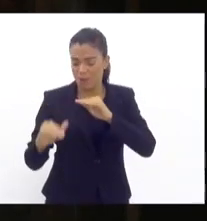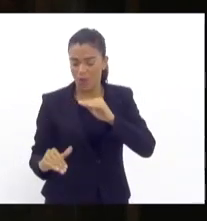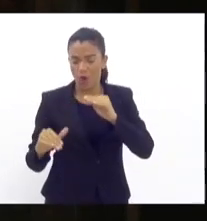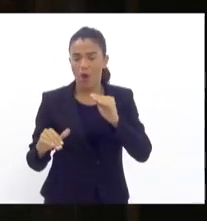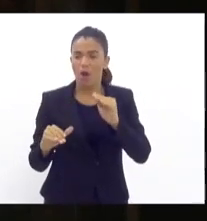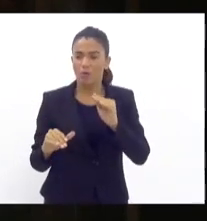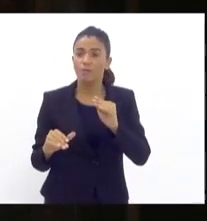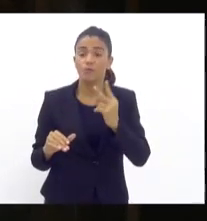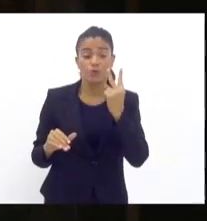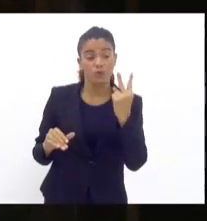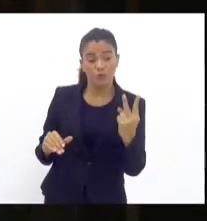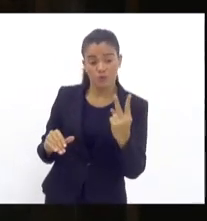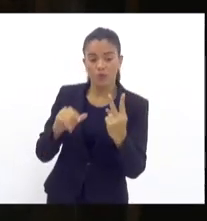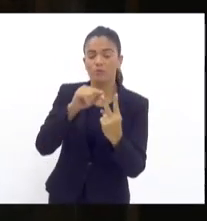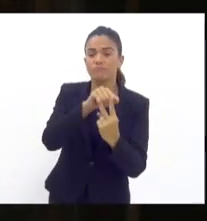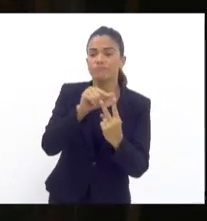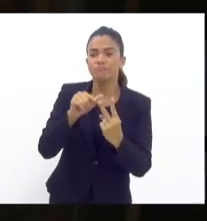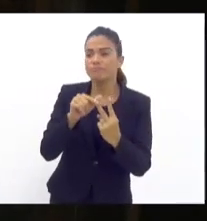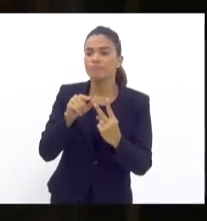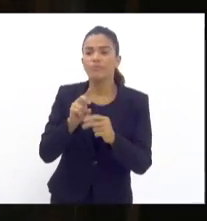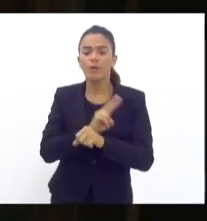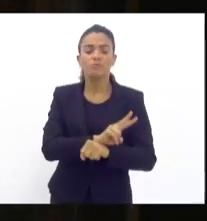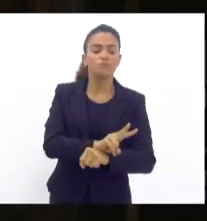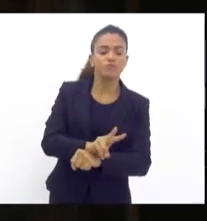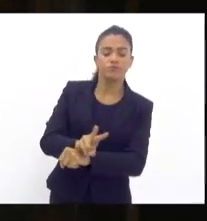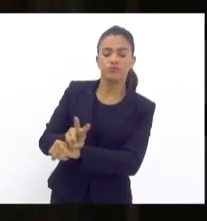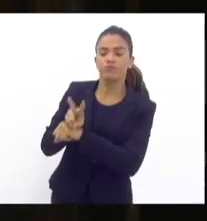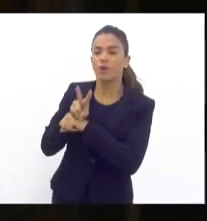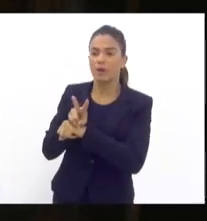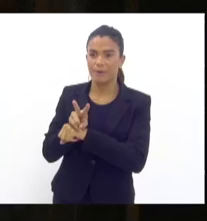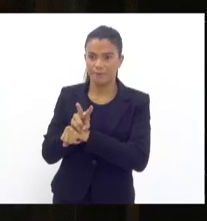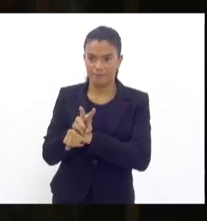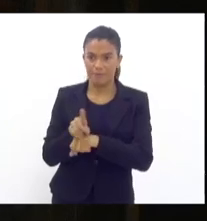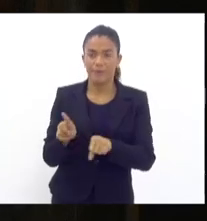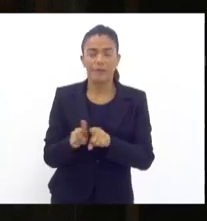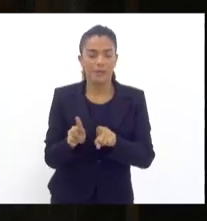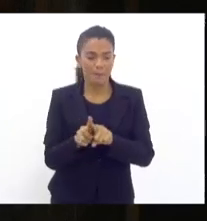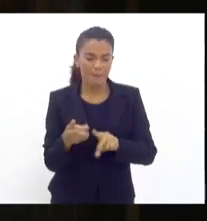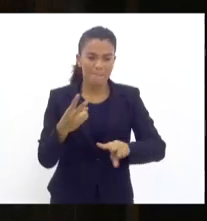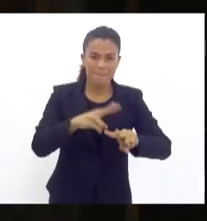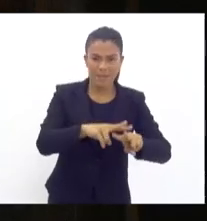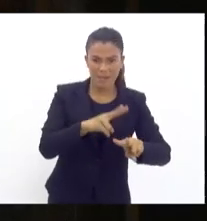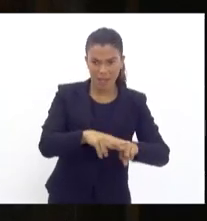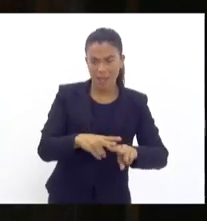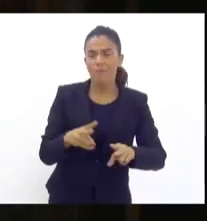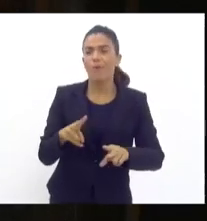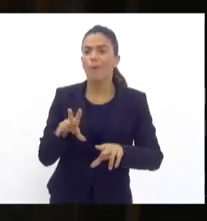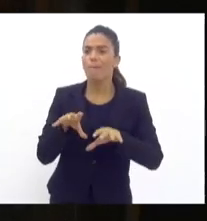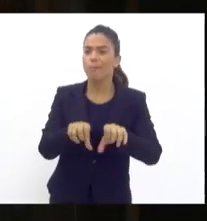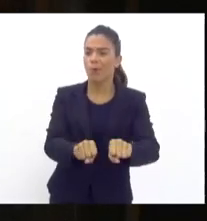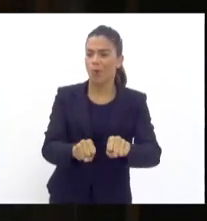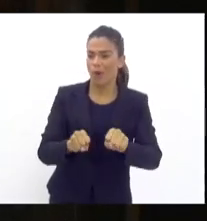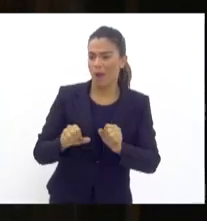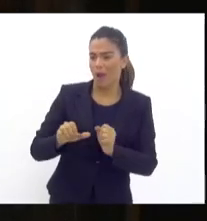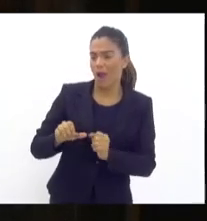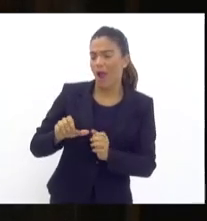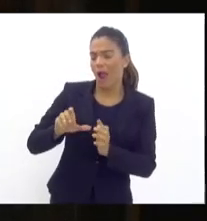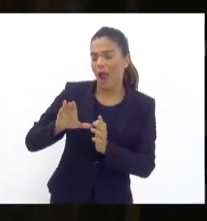numa dessas localidades, fazendo monitoramento e com arma de fogo e carga de drogas. Nós prendemos em falar grande delito,